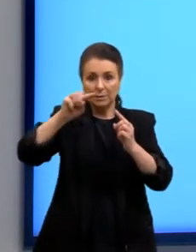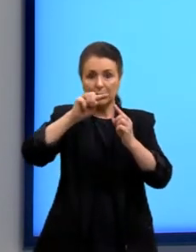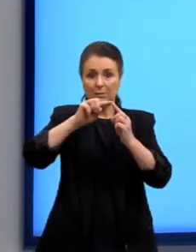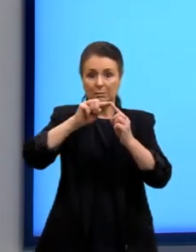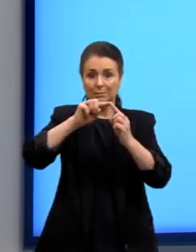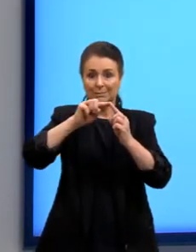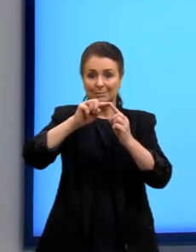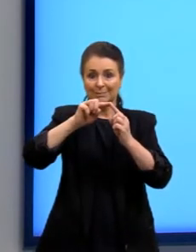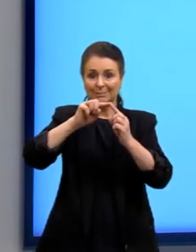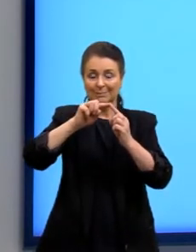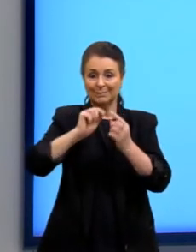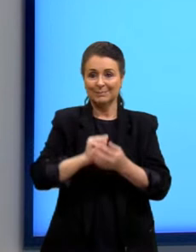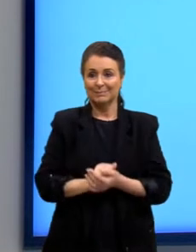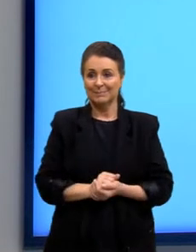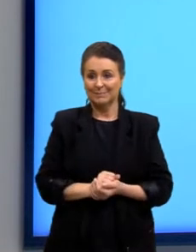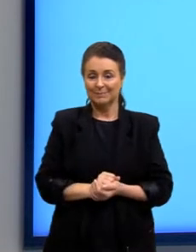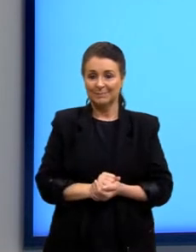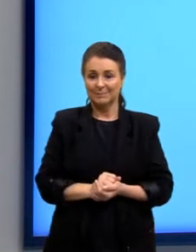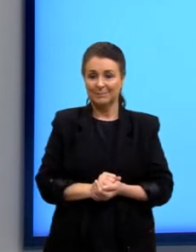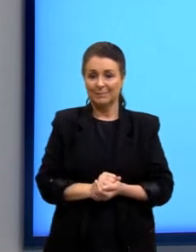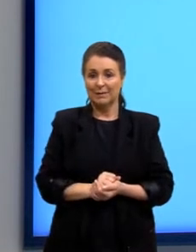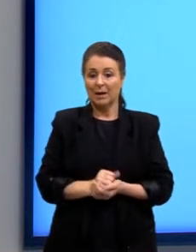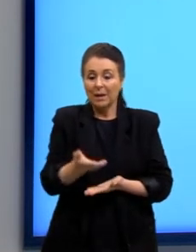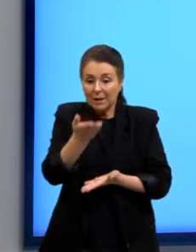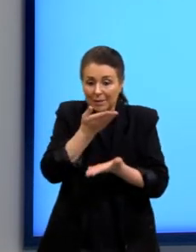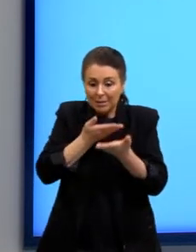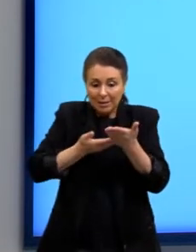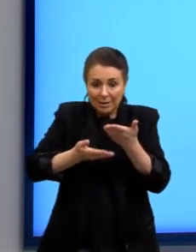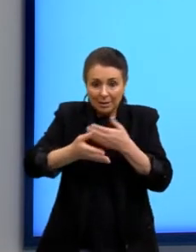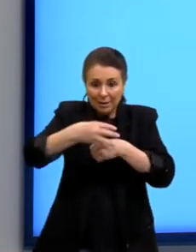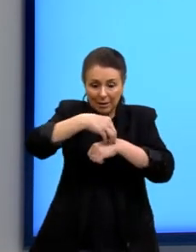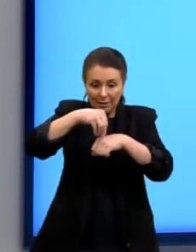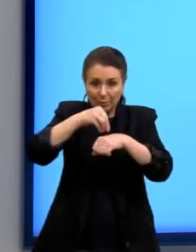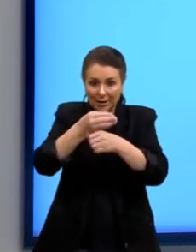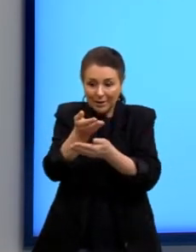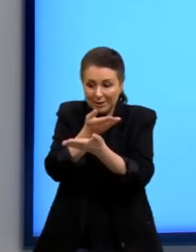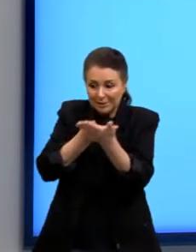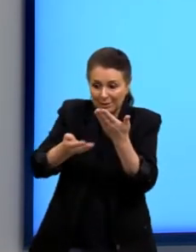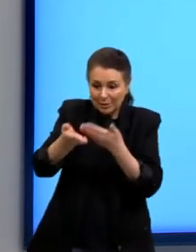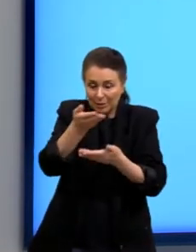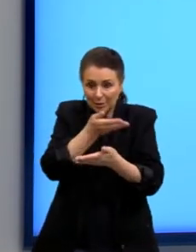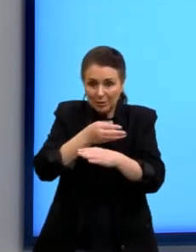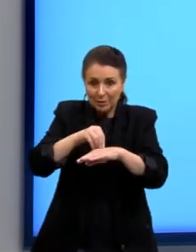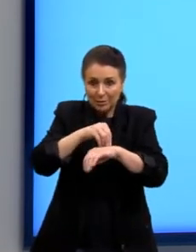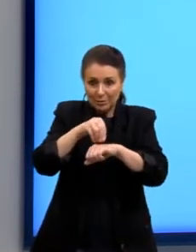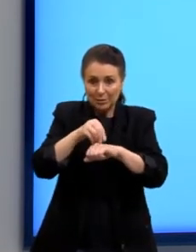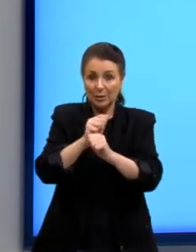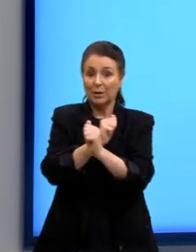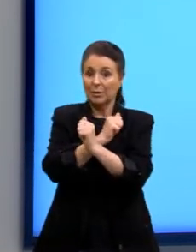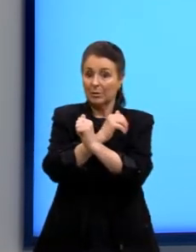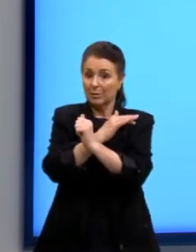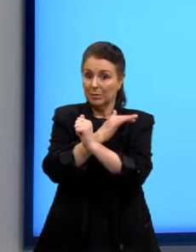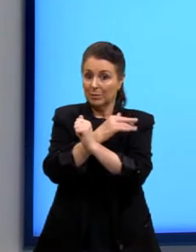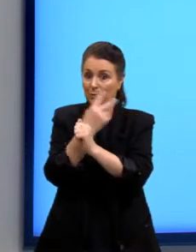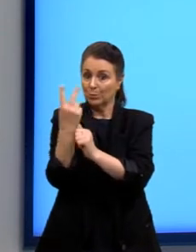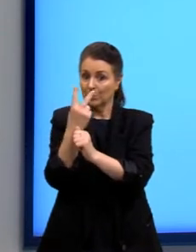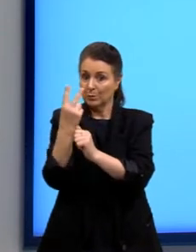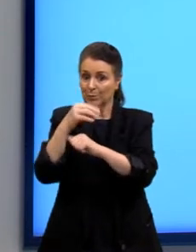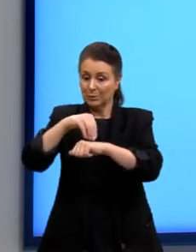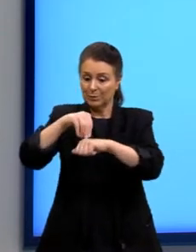cíclica. E na intermolecular, vai ser duas moléculas de ácidos, como eu tinha comentado,